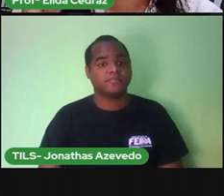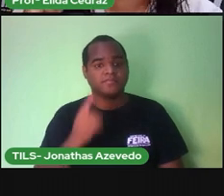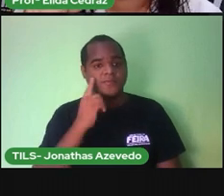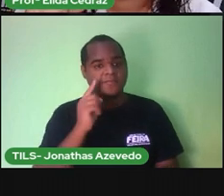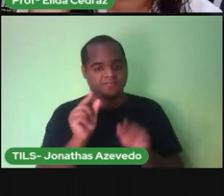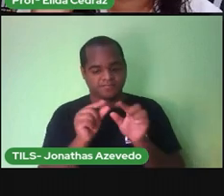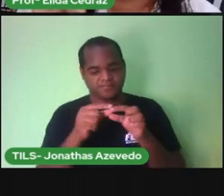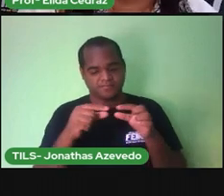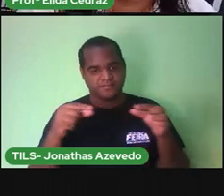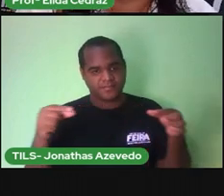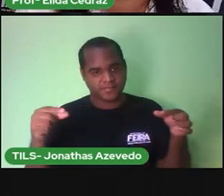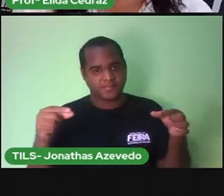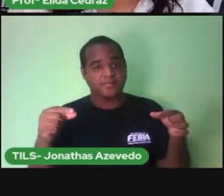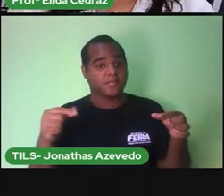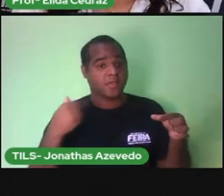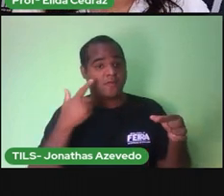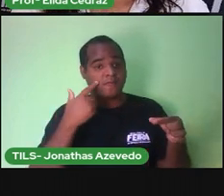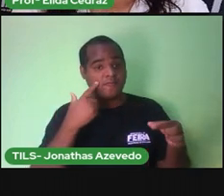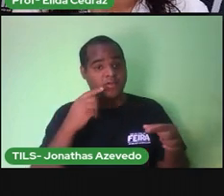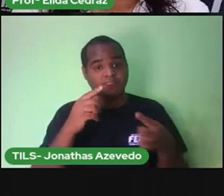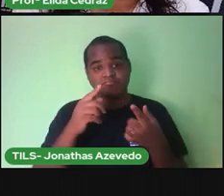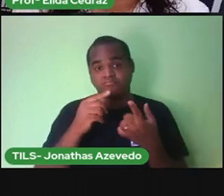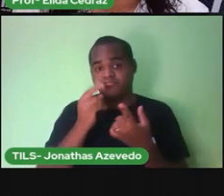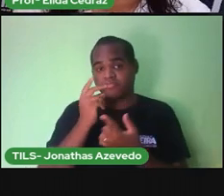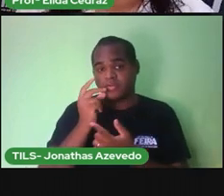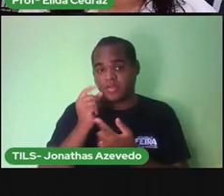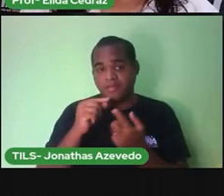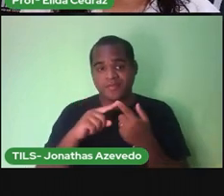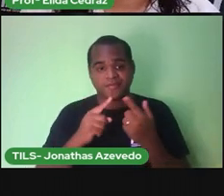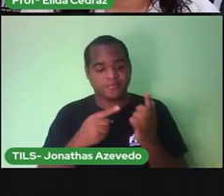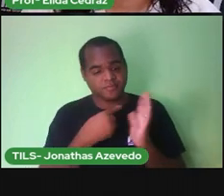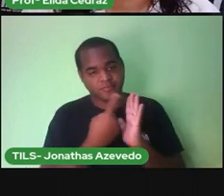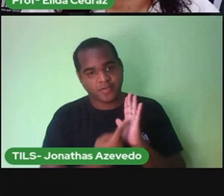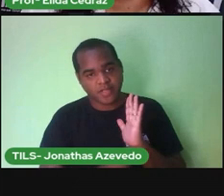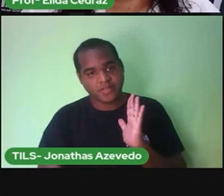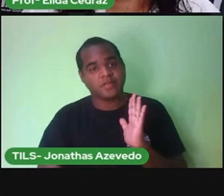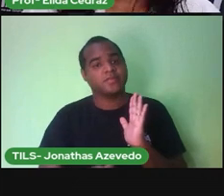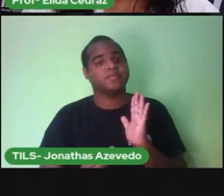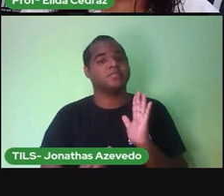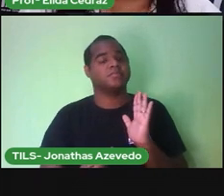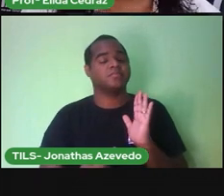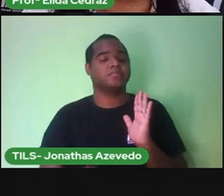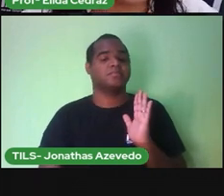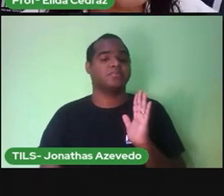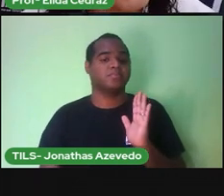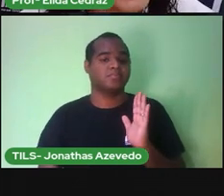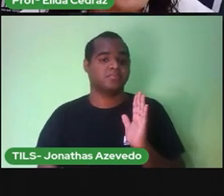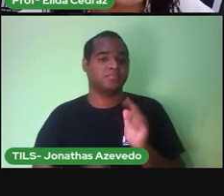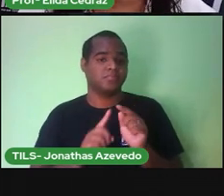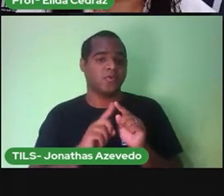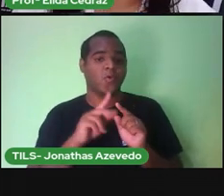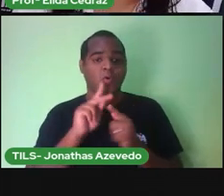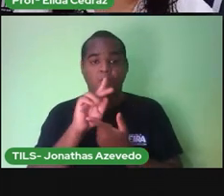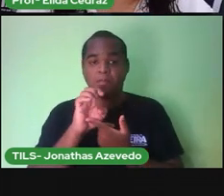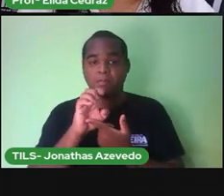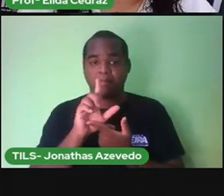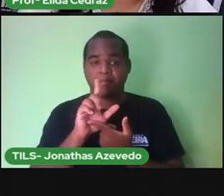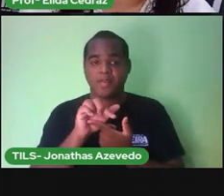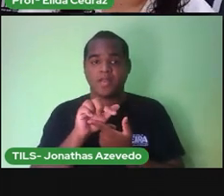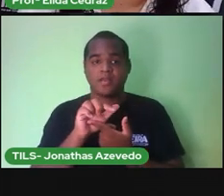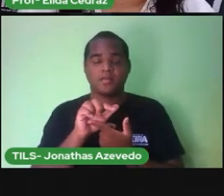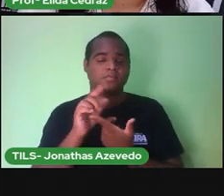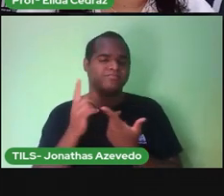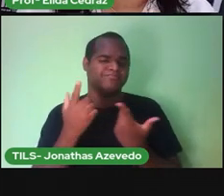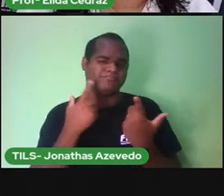centímetros Tem o nosso lápis O nosso caderno O nosso pé Nós temos